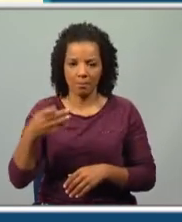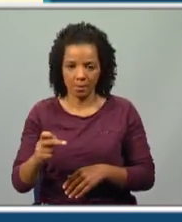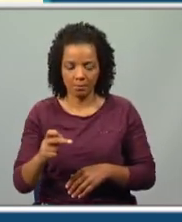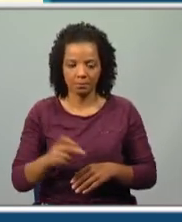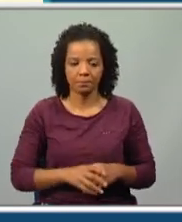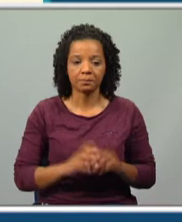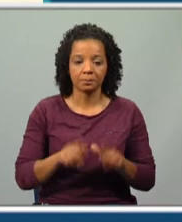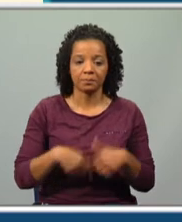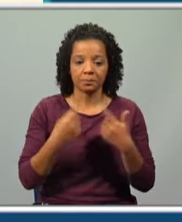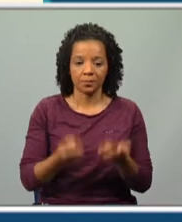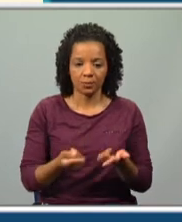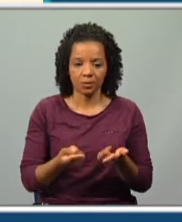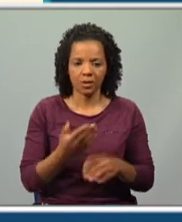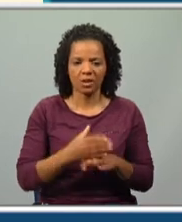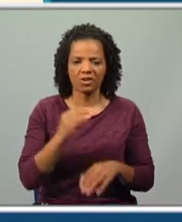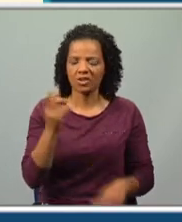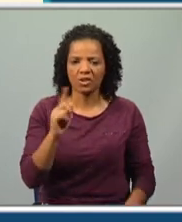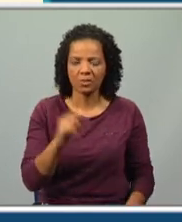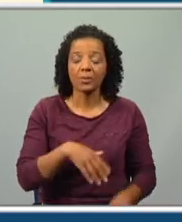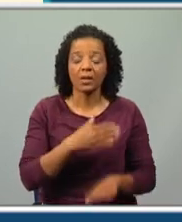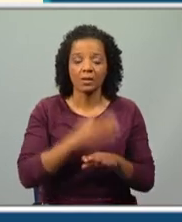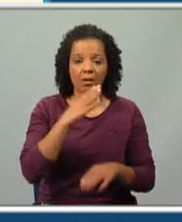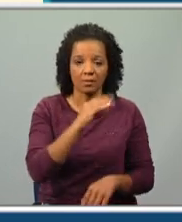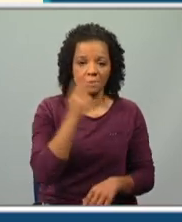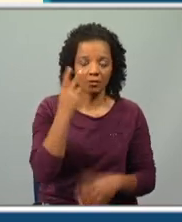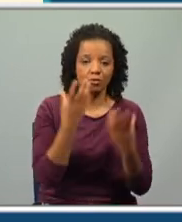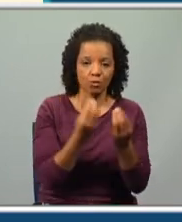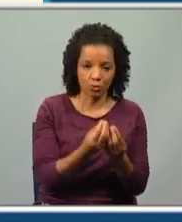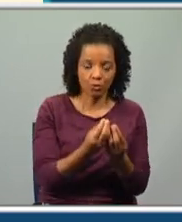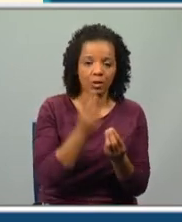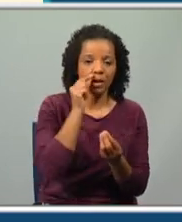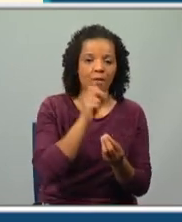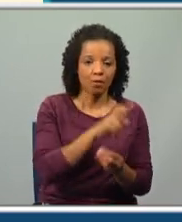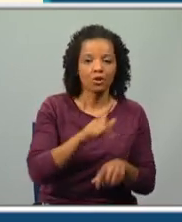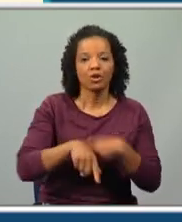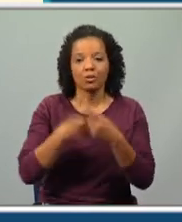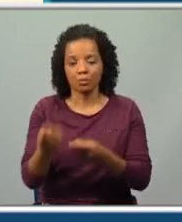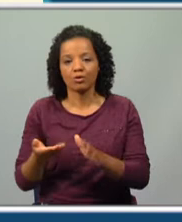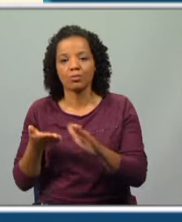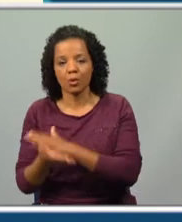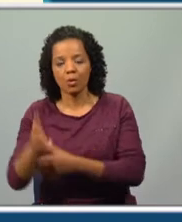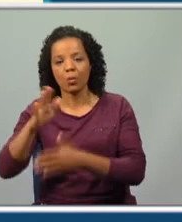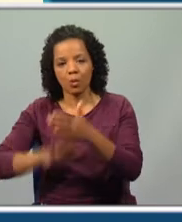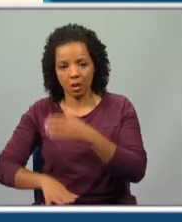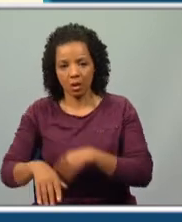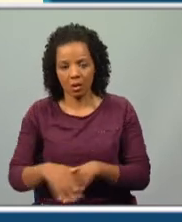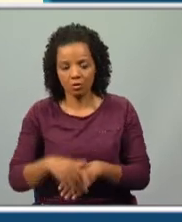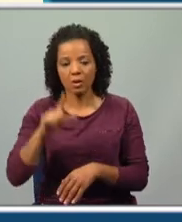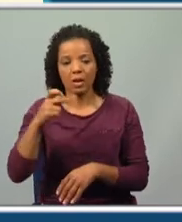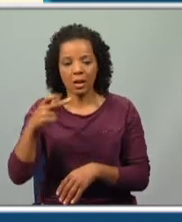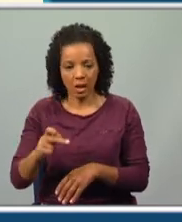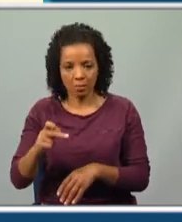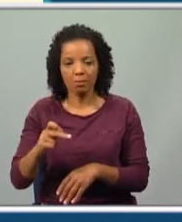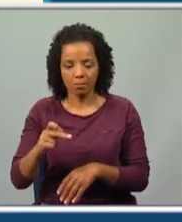entretanto, até aos 10 anos não, até aos 10 anos viveu com os avós. Depois foi para o Colégio da Lapa, no Porto, como aluno interno. E saiu de lá